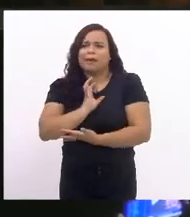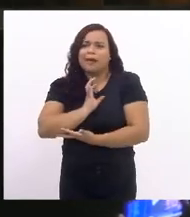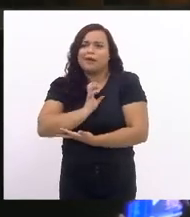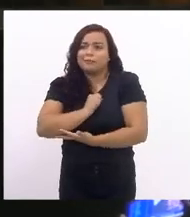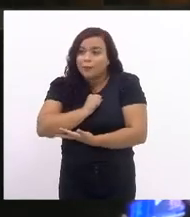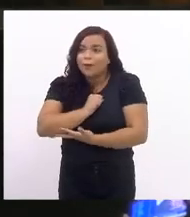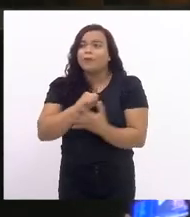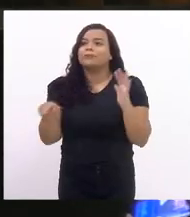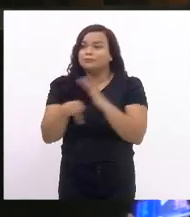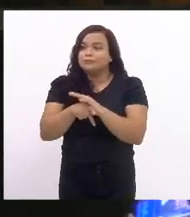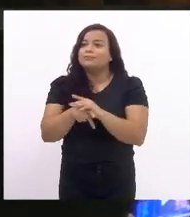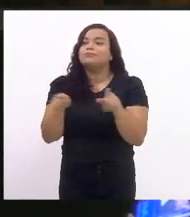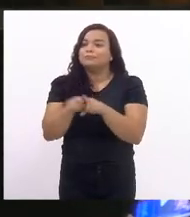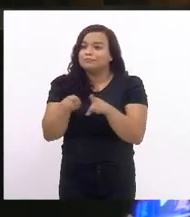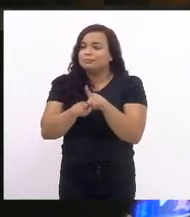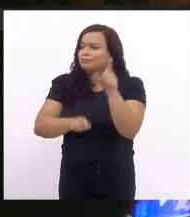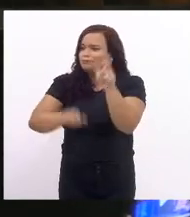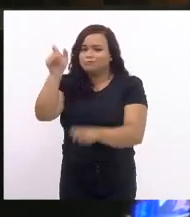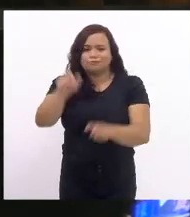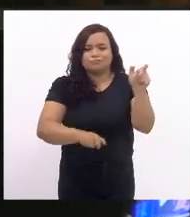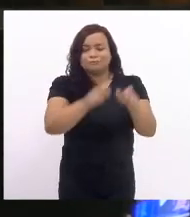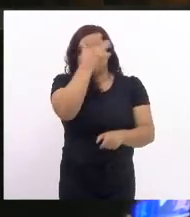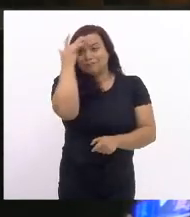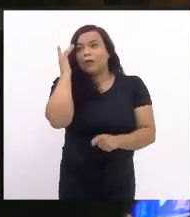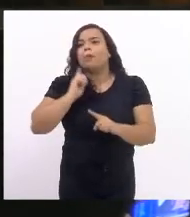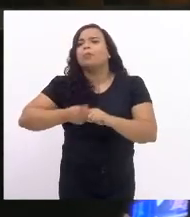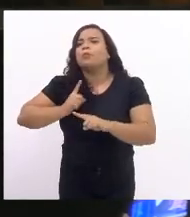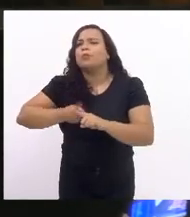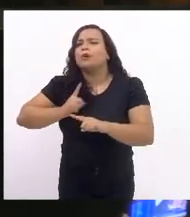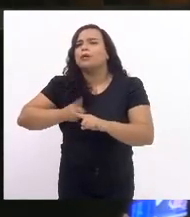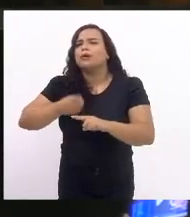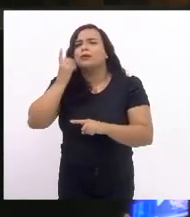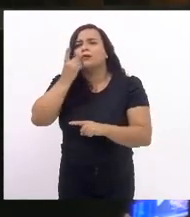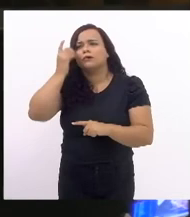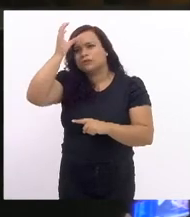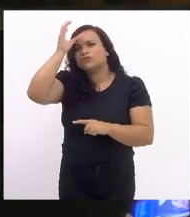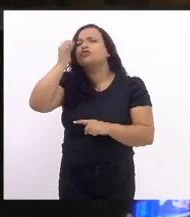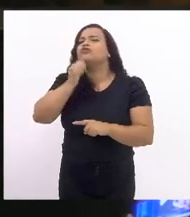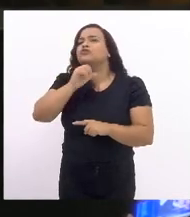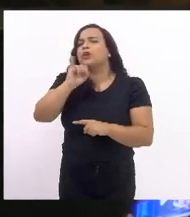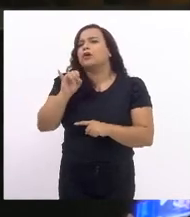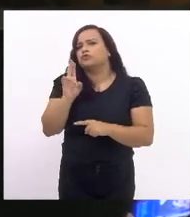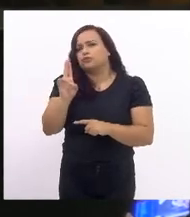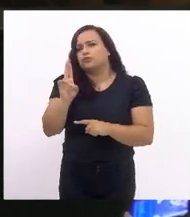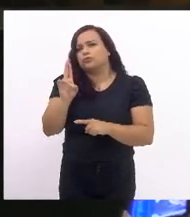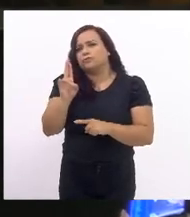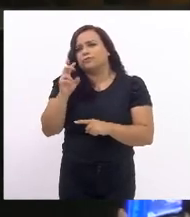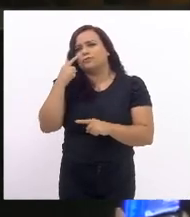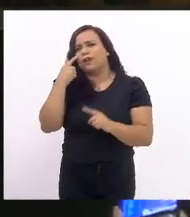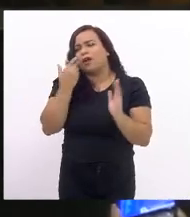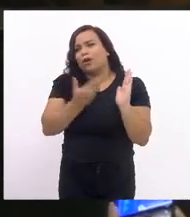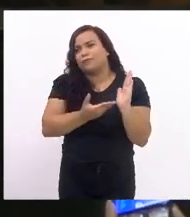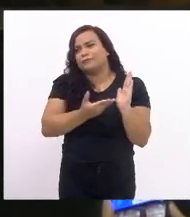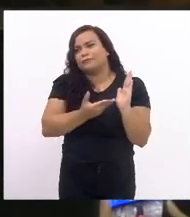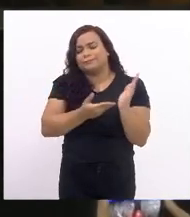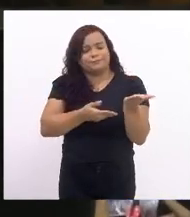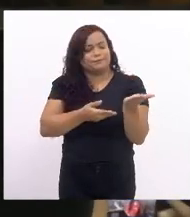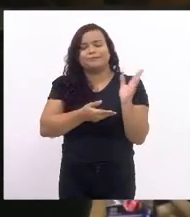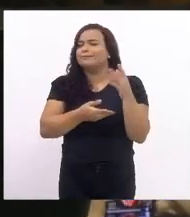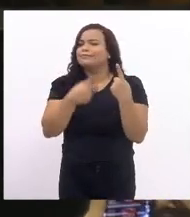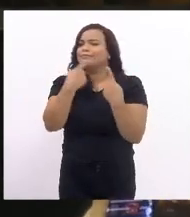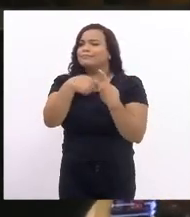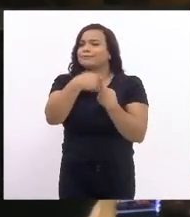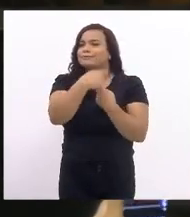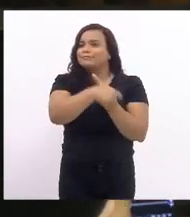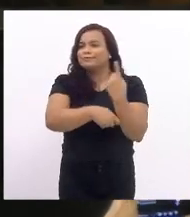no amor ao próximo. Porque, deputada, tia Ju, se eu pedir a senhora agora,